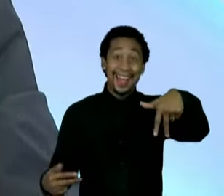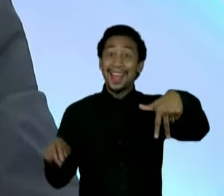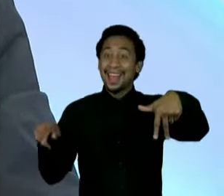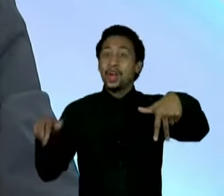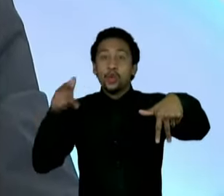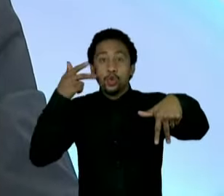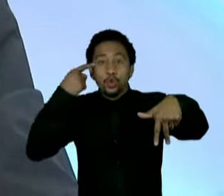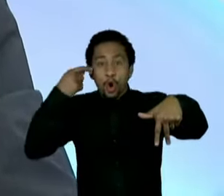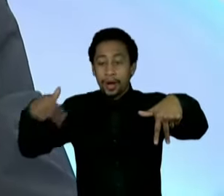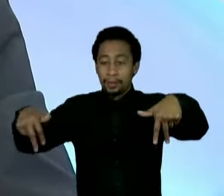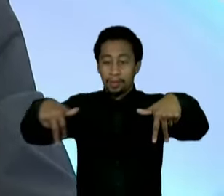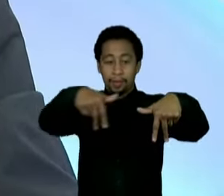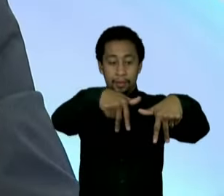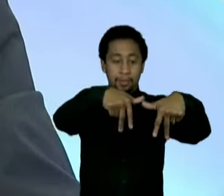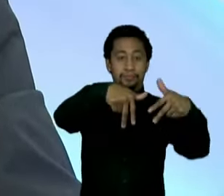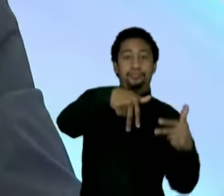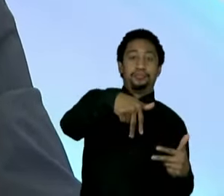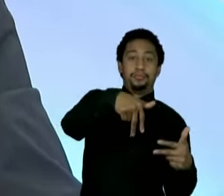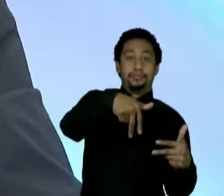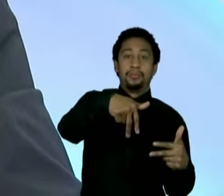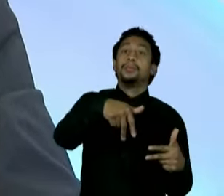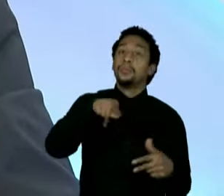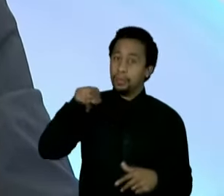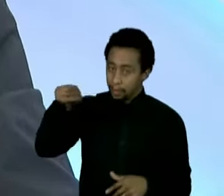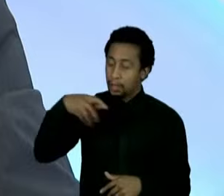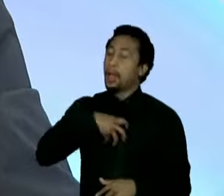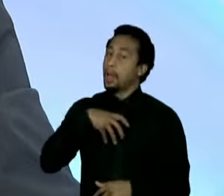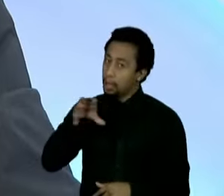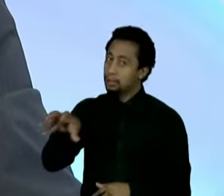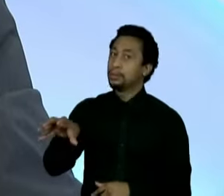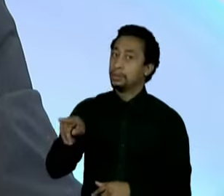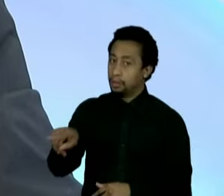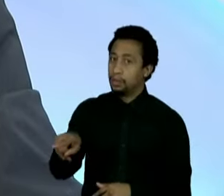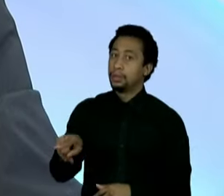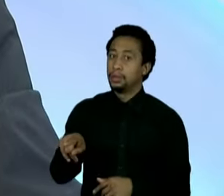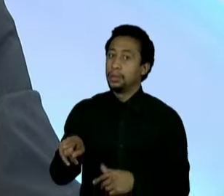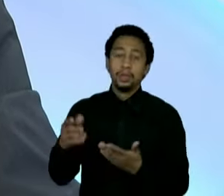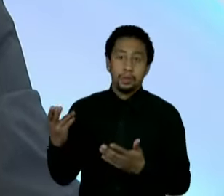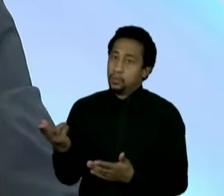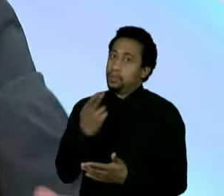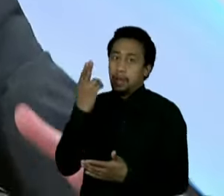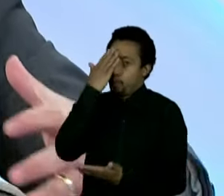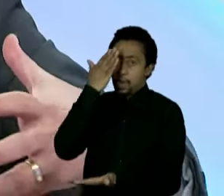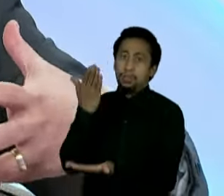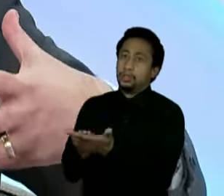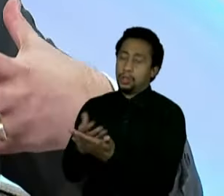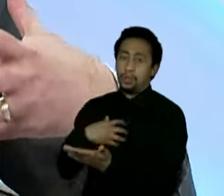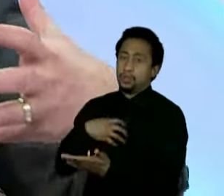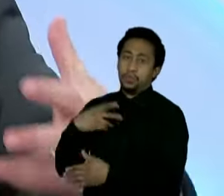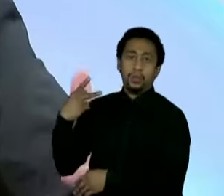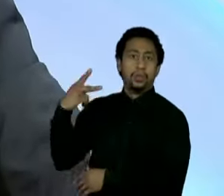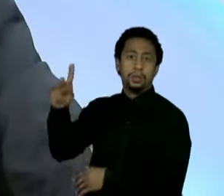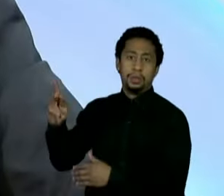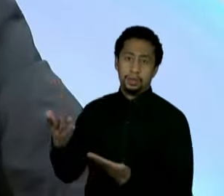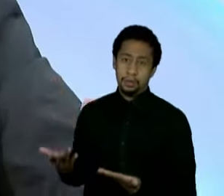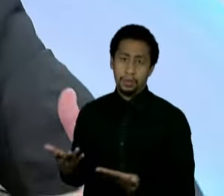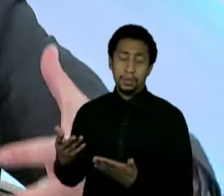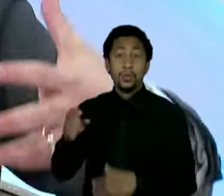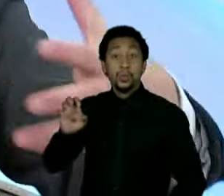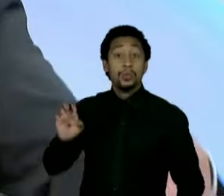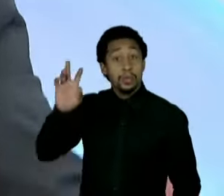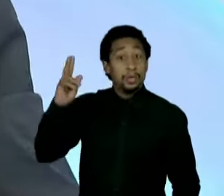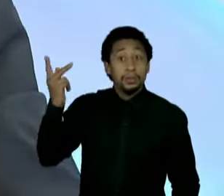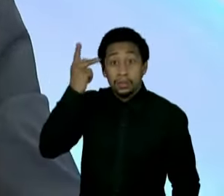Enfim, não dá para acreditar em nada que ele falou. Cada coisa que se faz no governo de São Paulo, São Paulo é um Estado organizado,